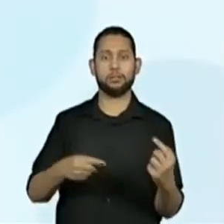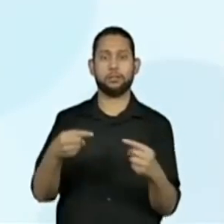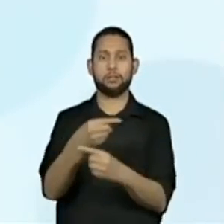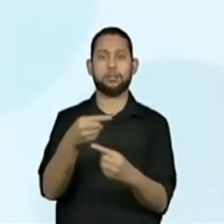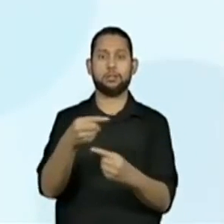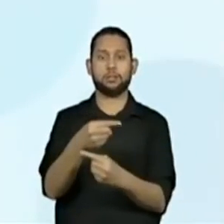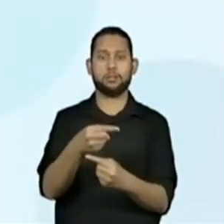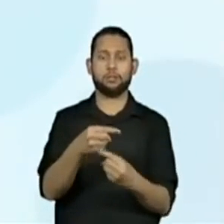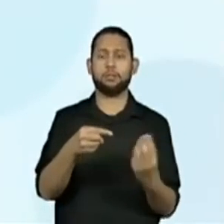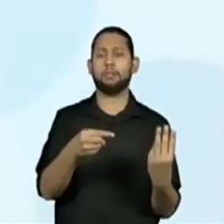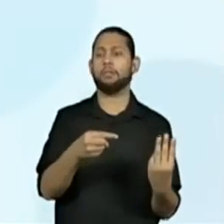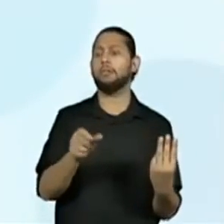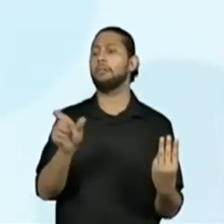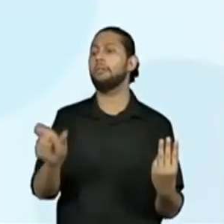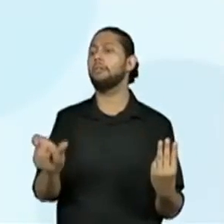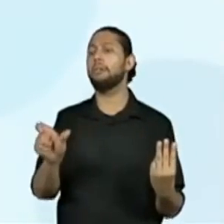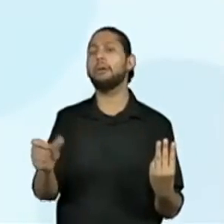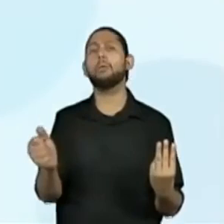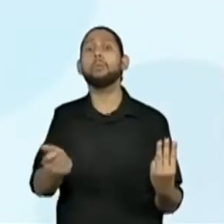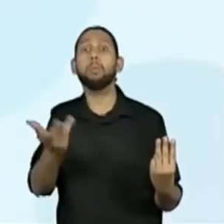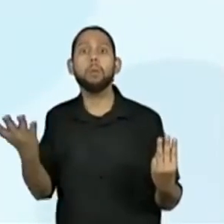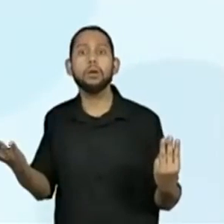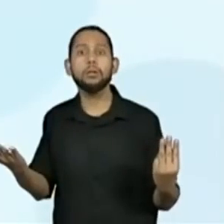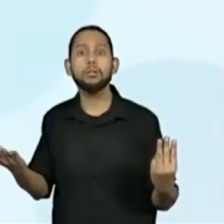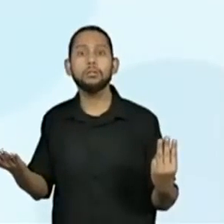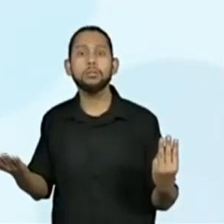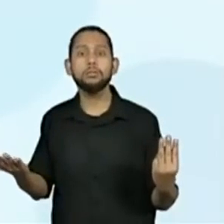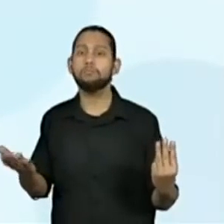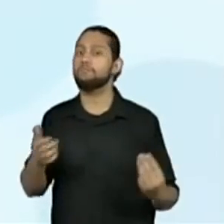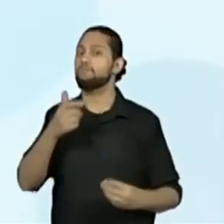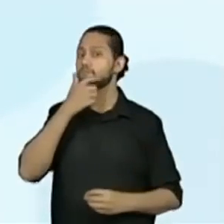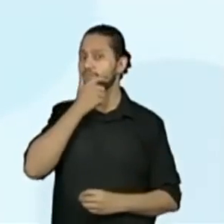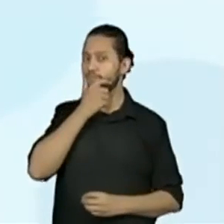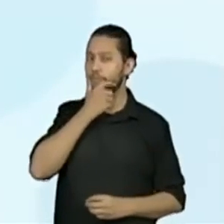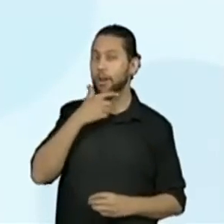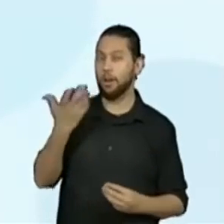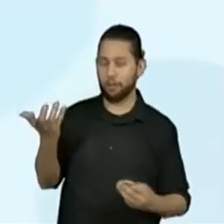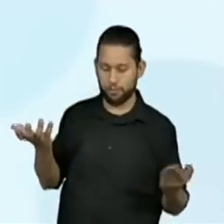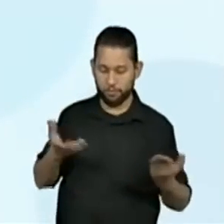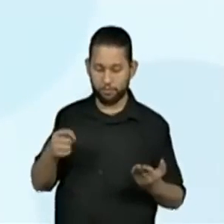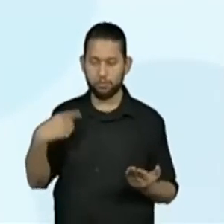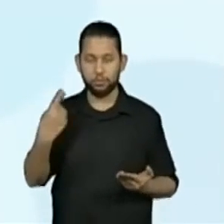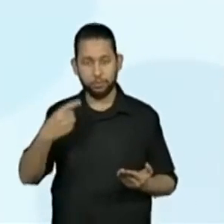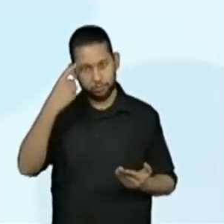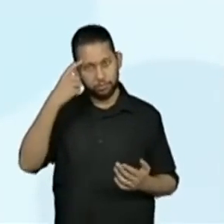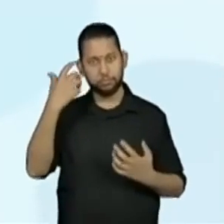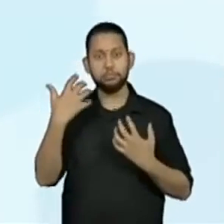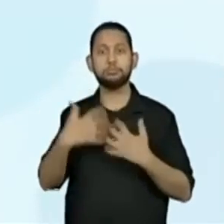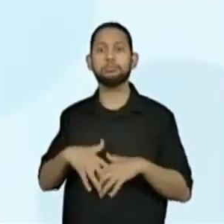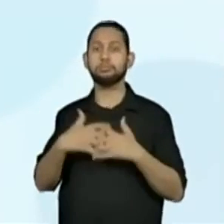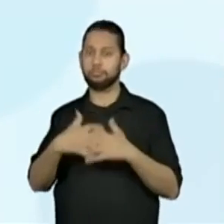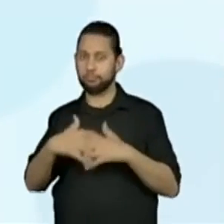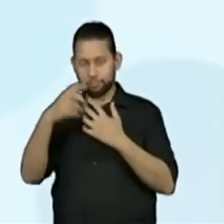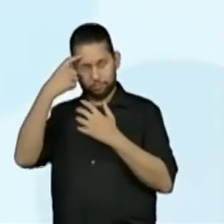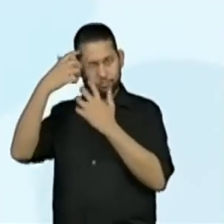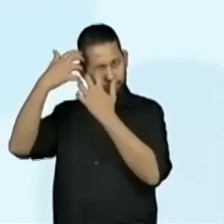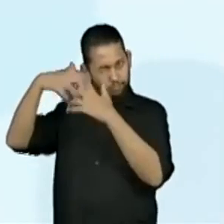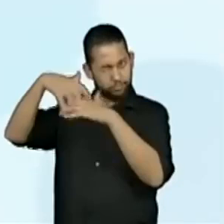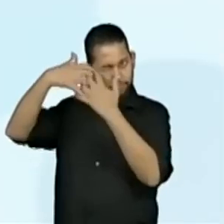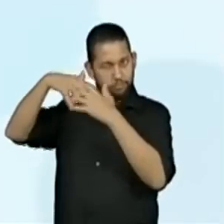equivale aí ao número 23. Então, eu sei